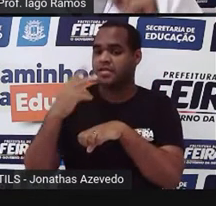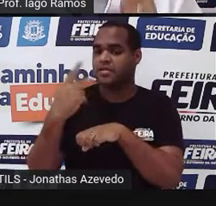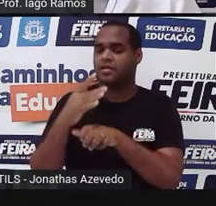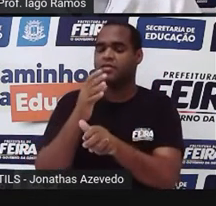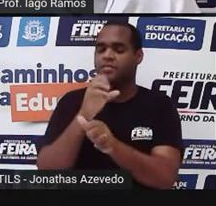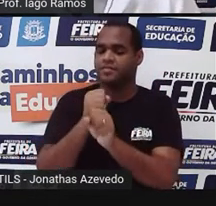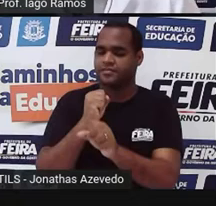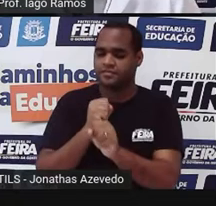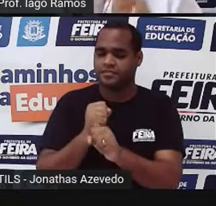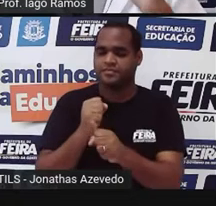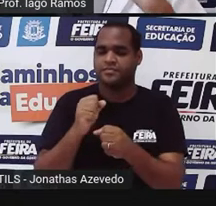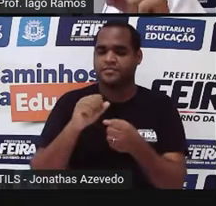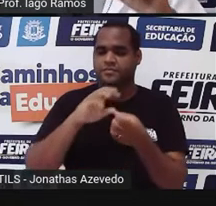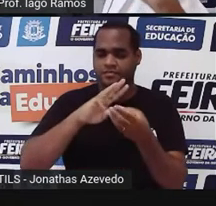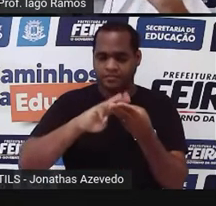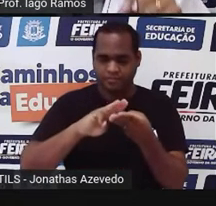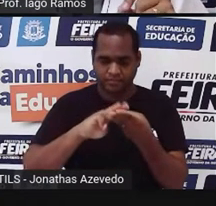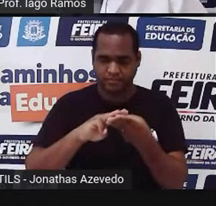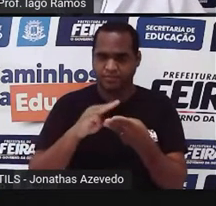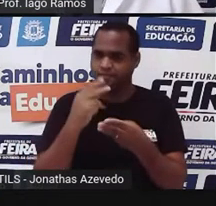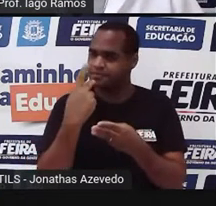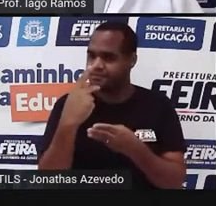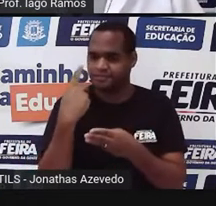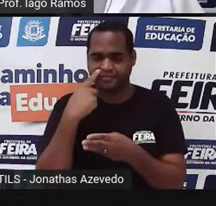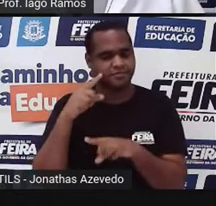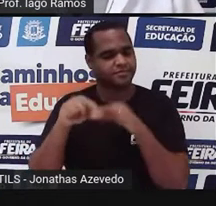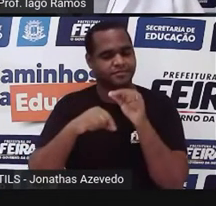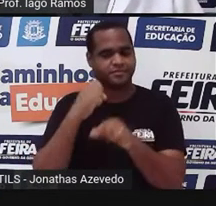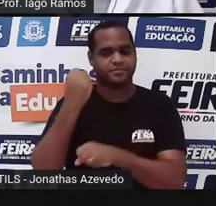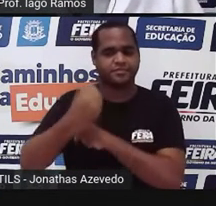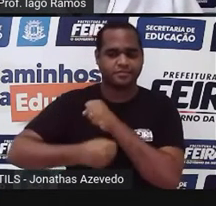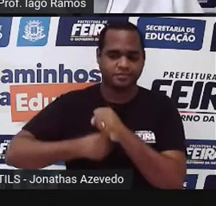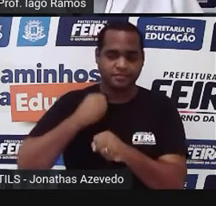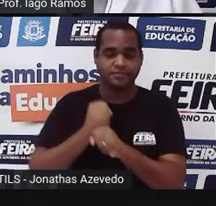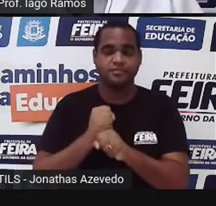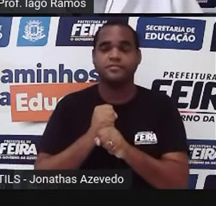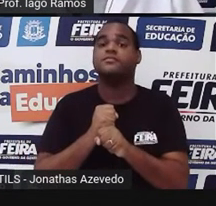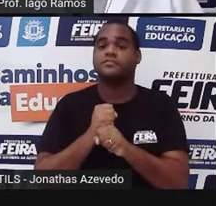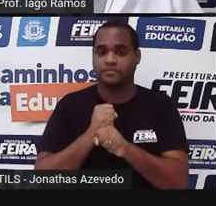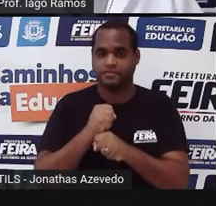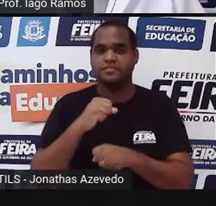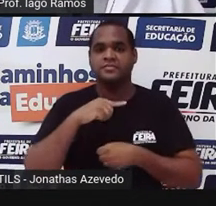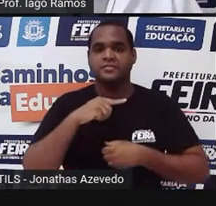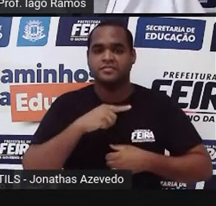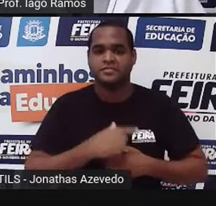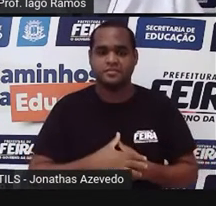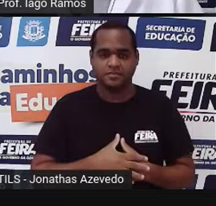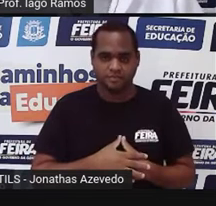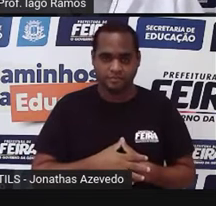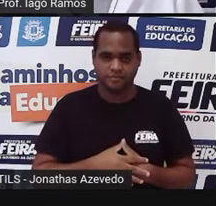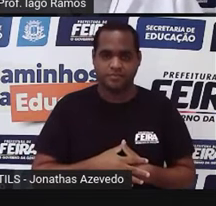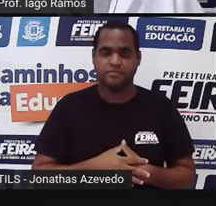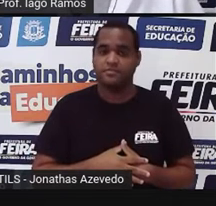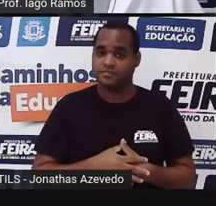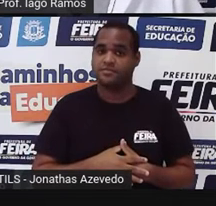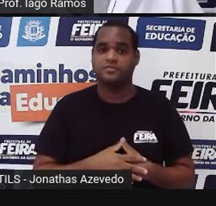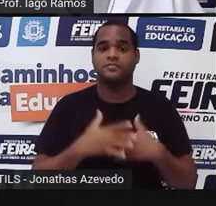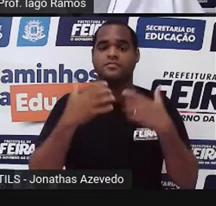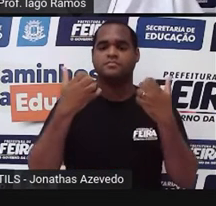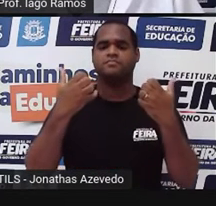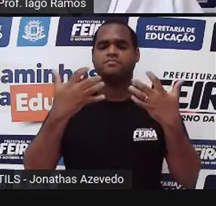notas de matemática, tá? Em um determinado ano. Beleza? Mas a gente precisa aqui